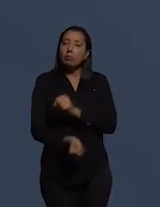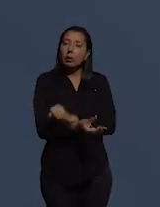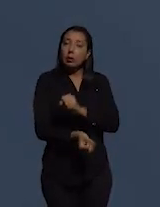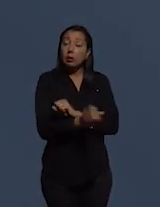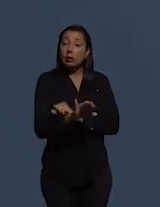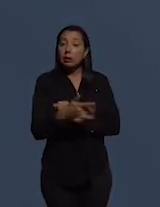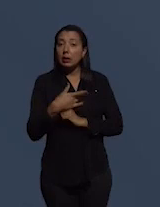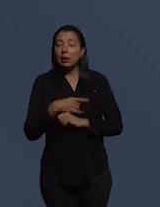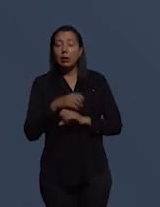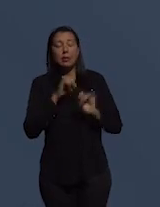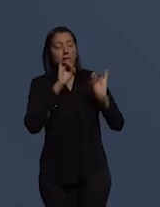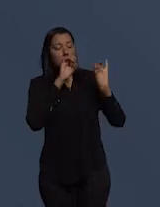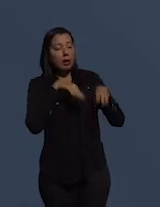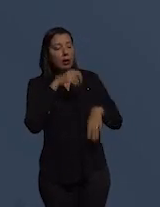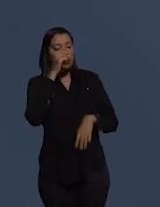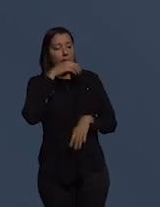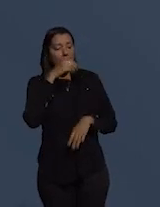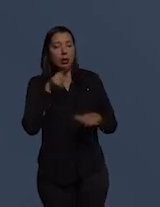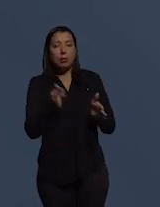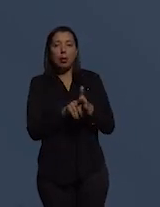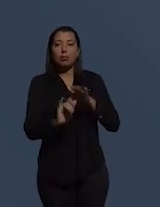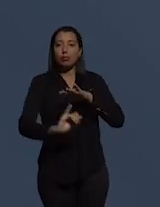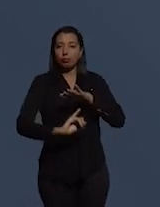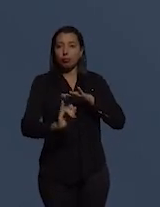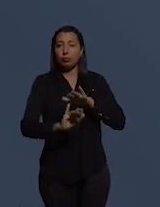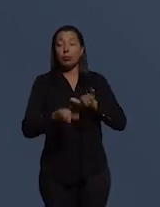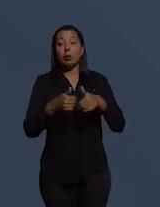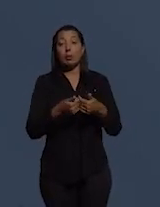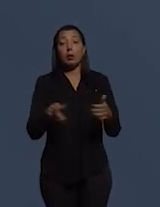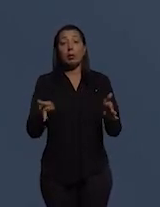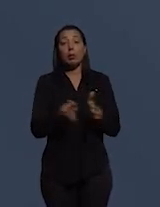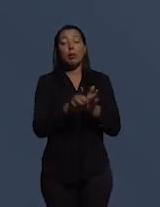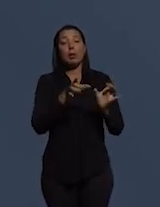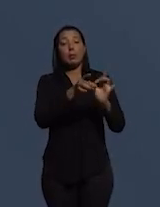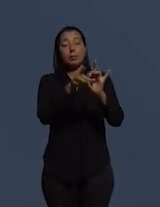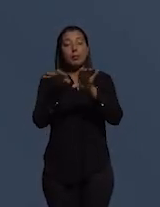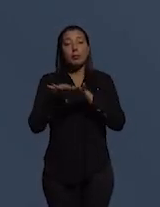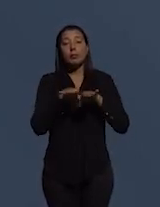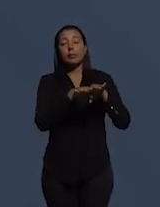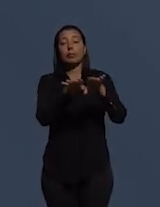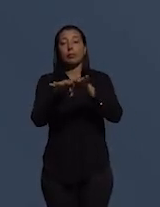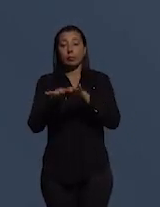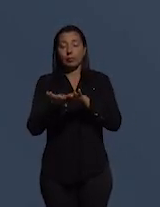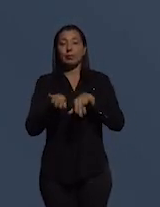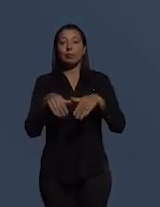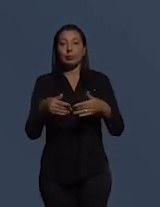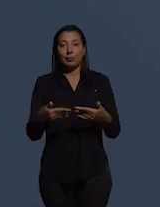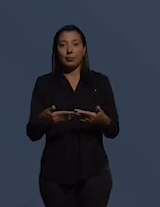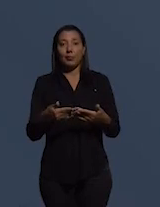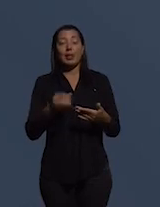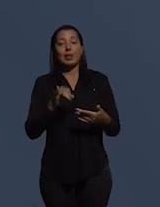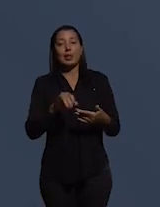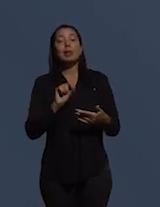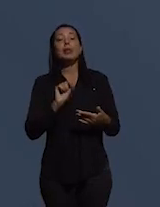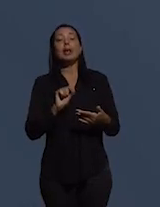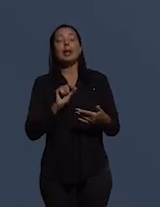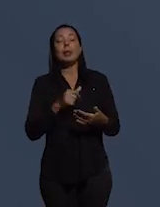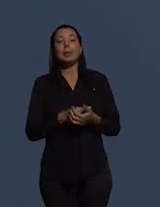fragilizar as próprias instituições e a própria democracia? Esse é um